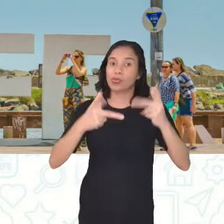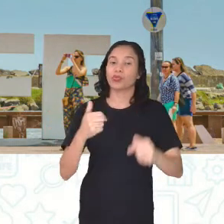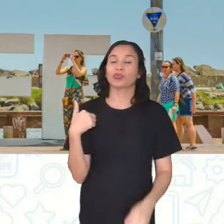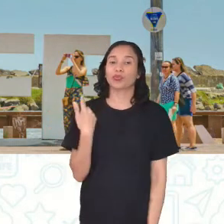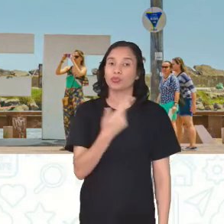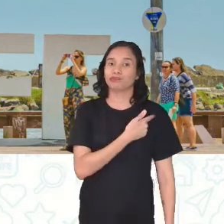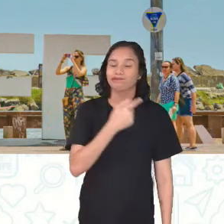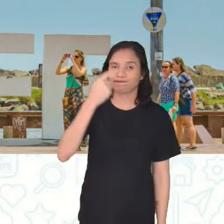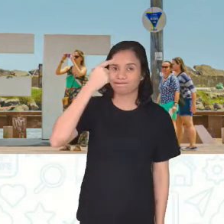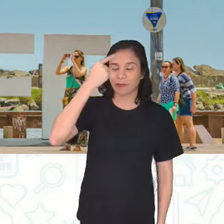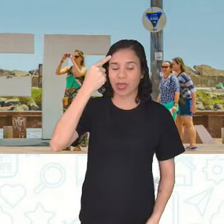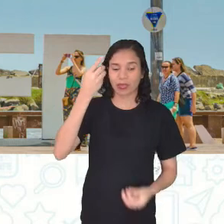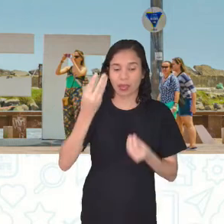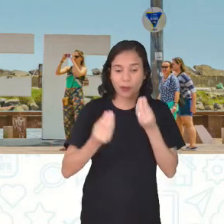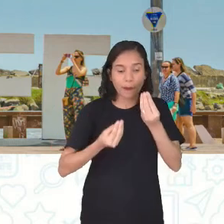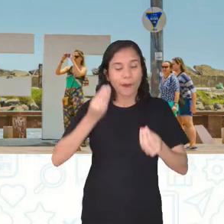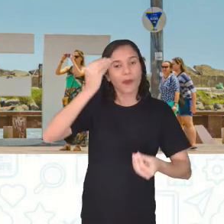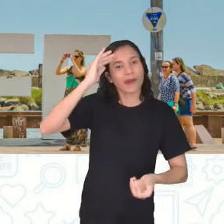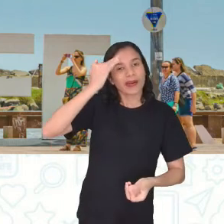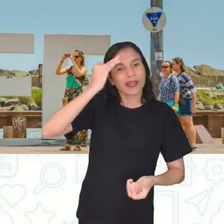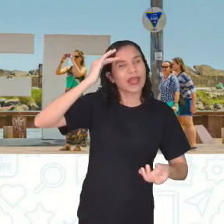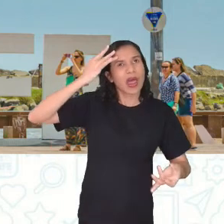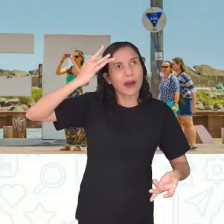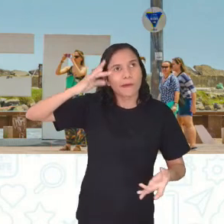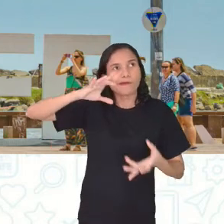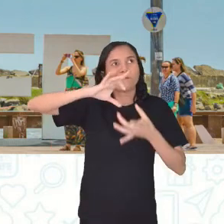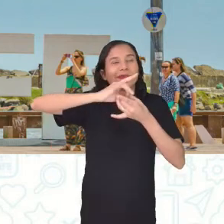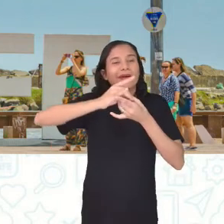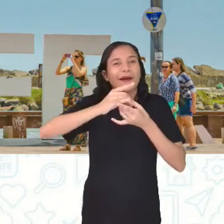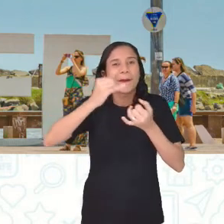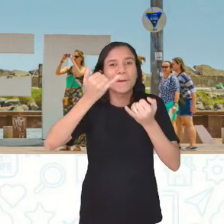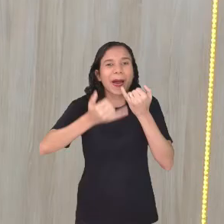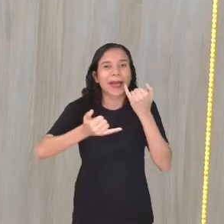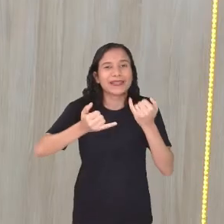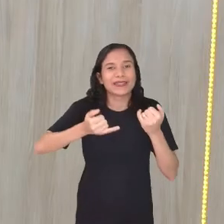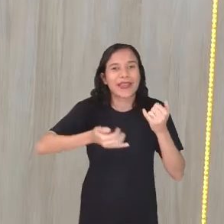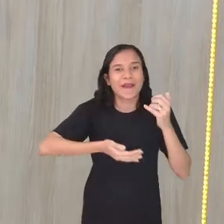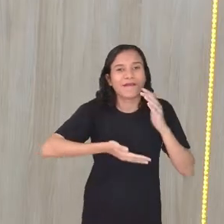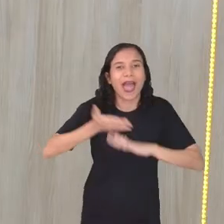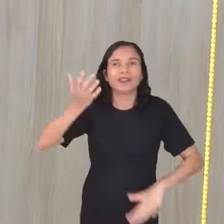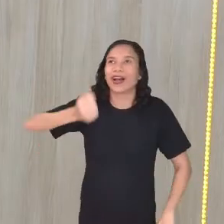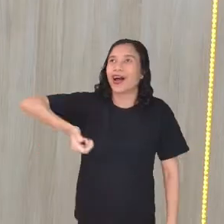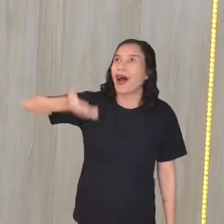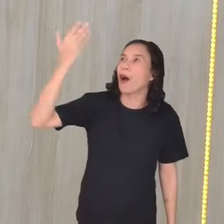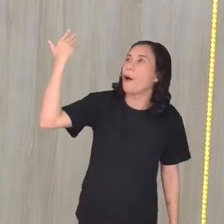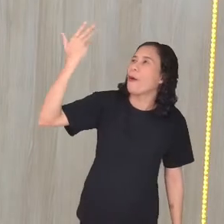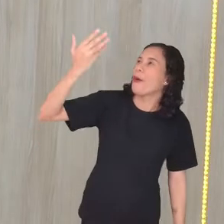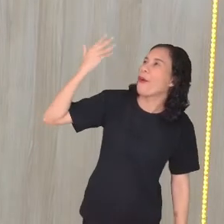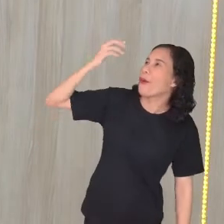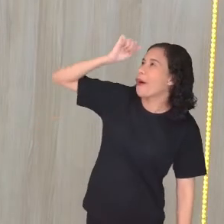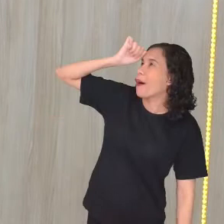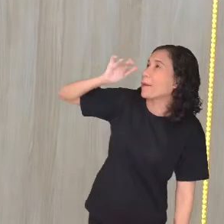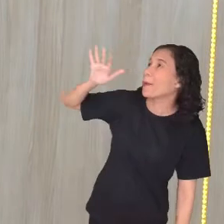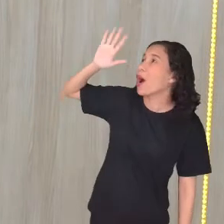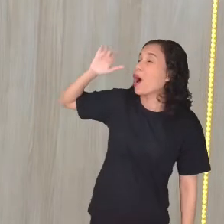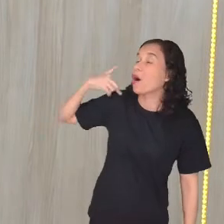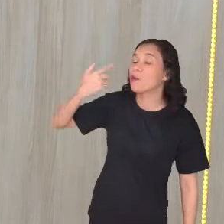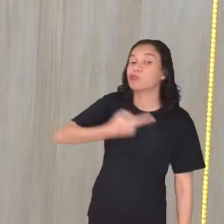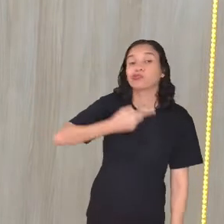traz para entender, né? Faz aquela viagem no passado para poder a gente entender